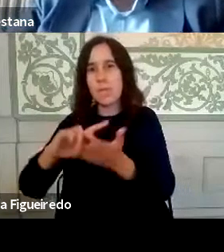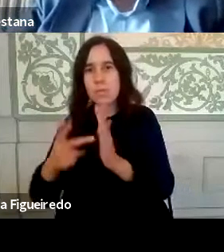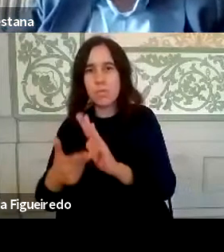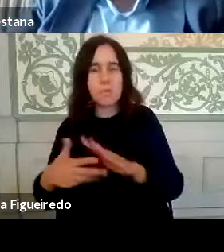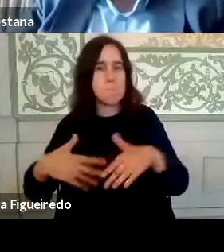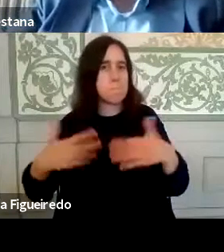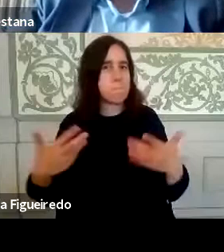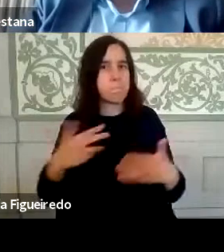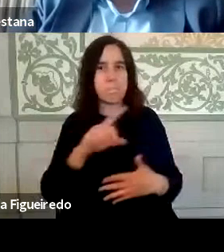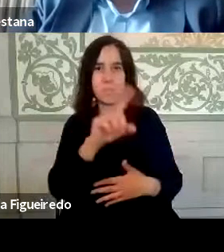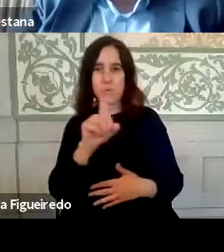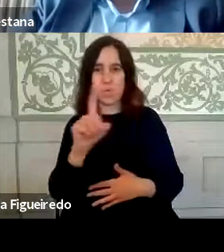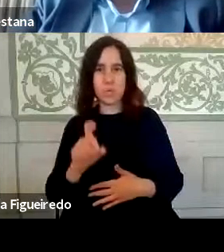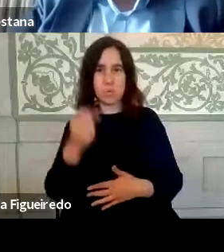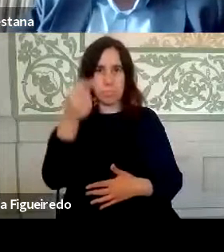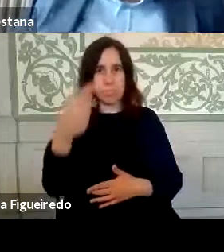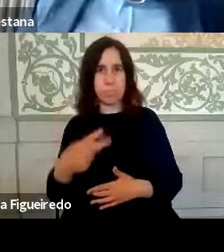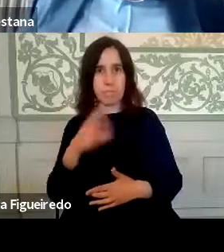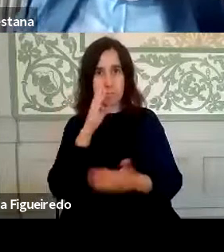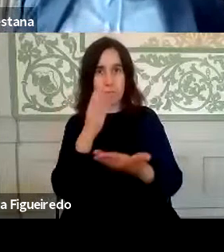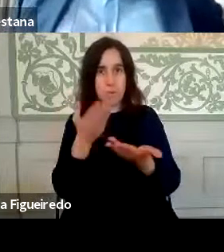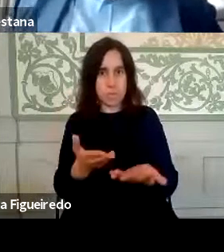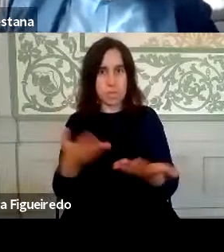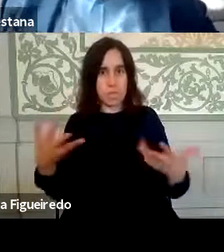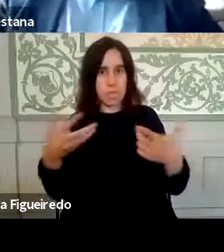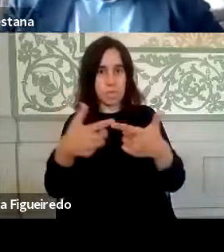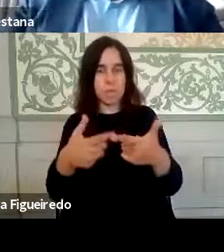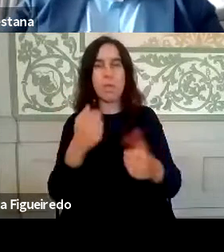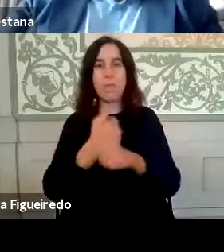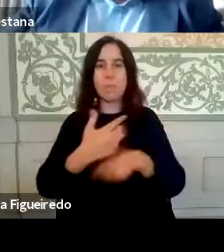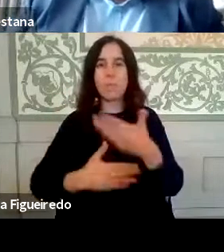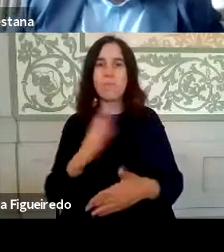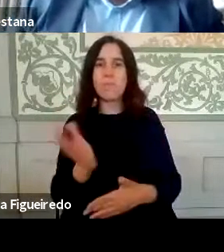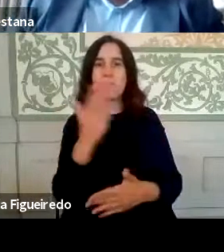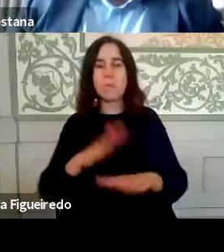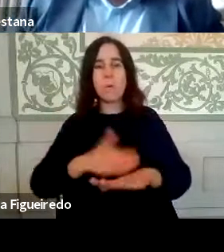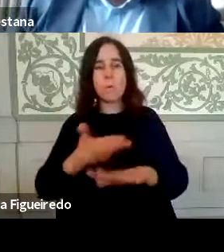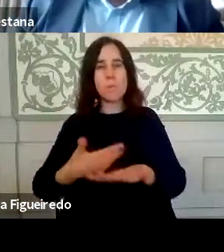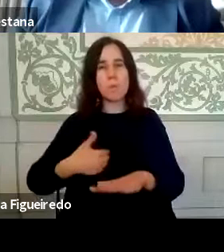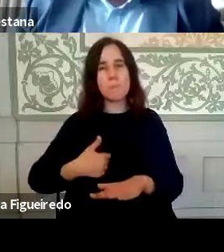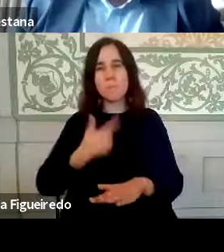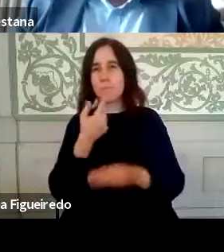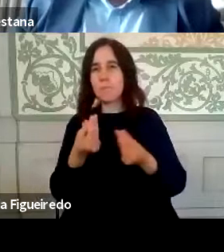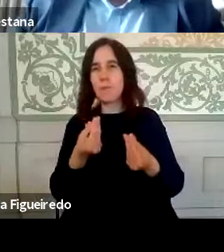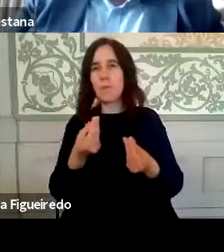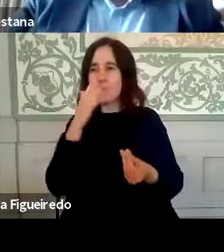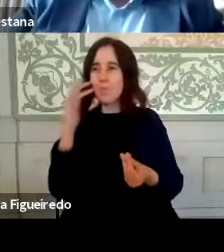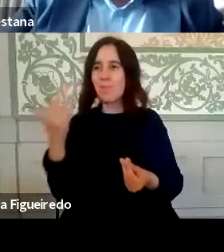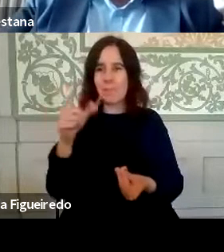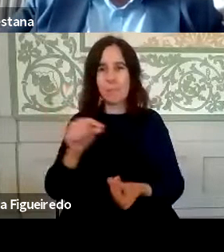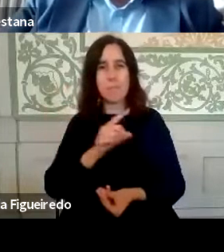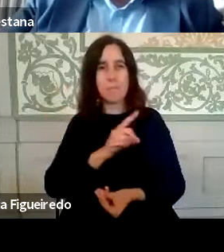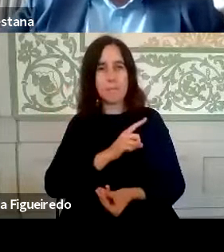de questões. Se isso for assim, é esse aumento de produtividade que nós agora percepcionamos. Temos falado com algumas pessoas também do setor privado,